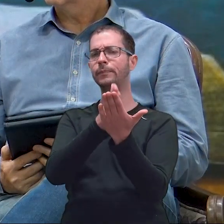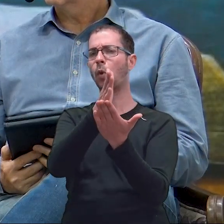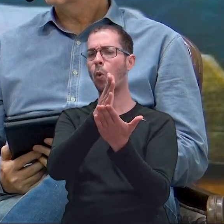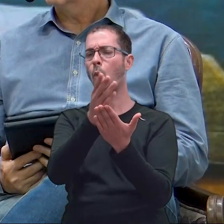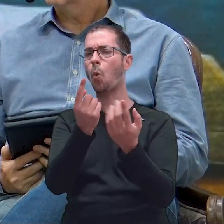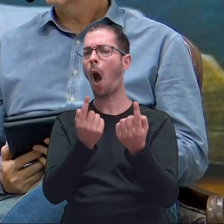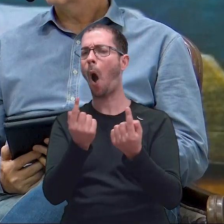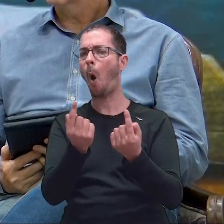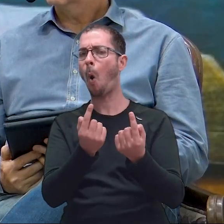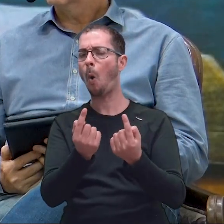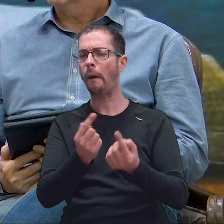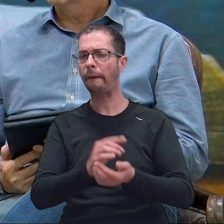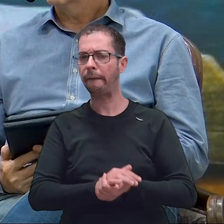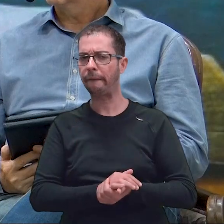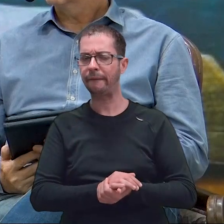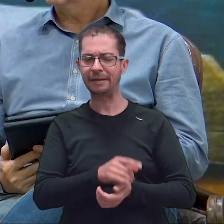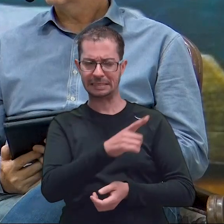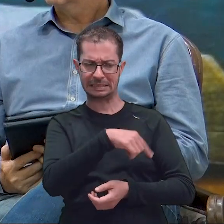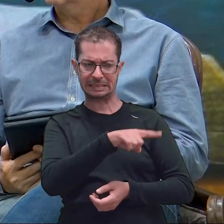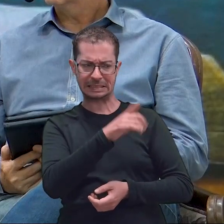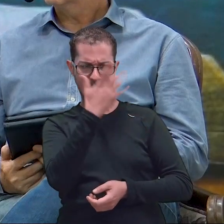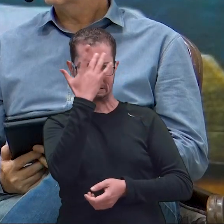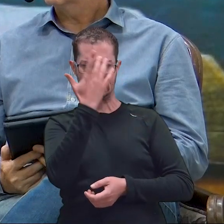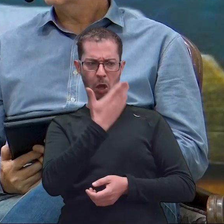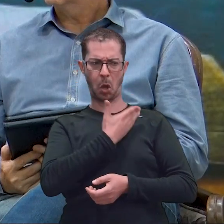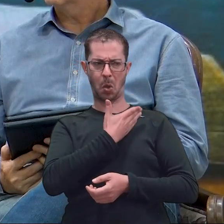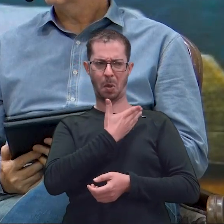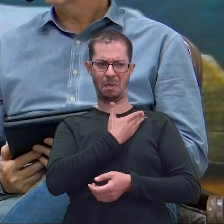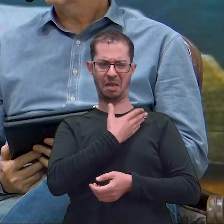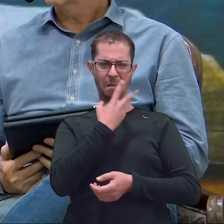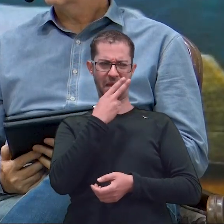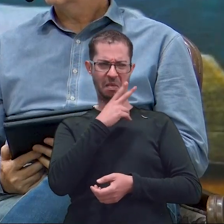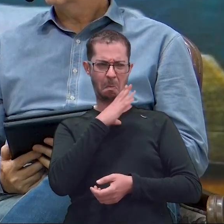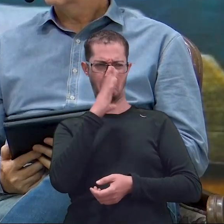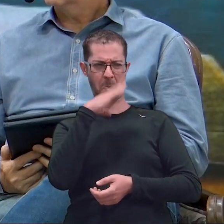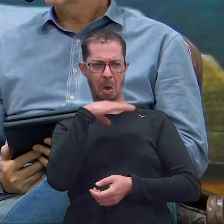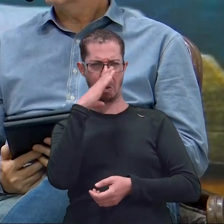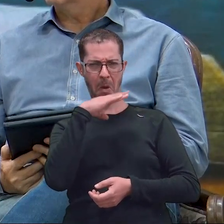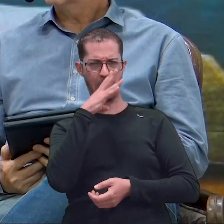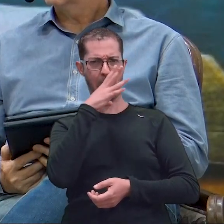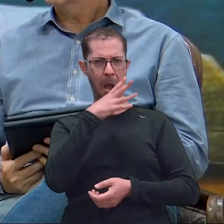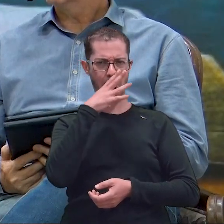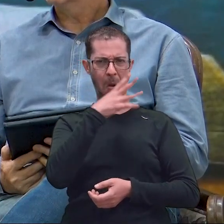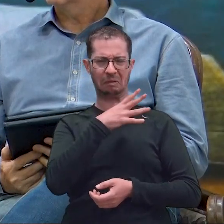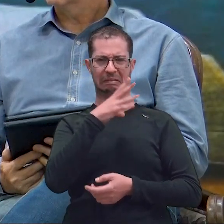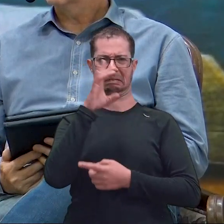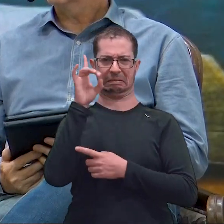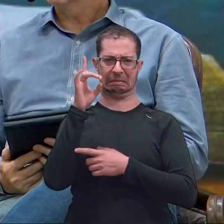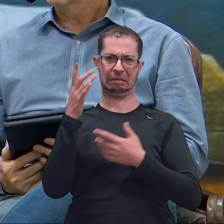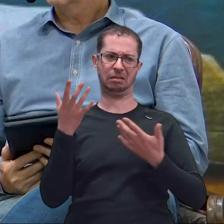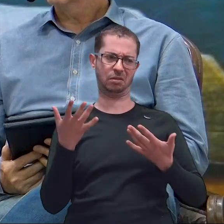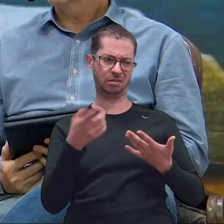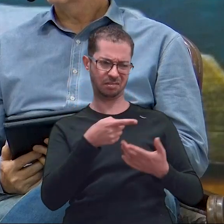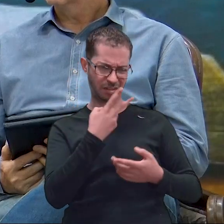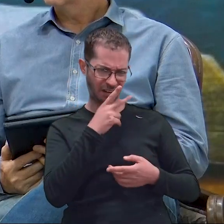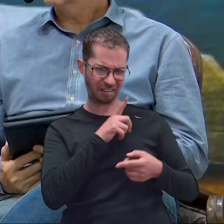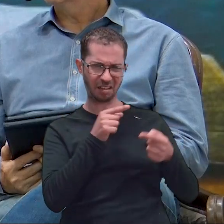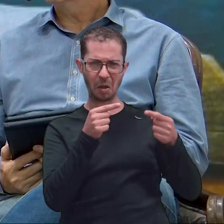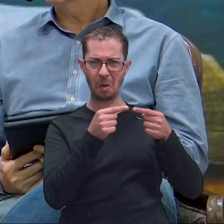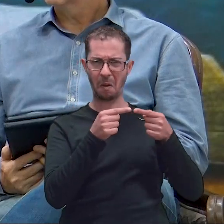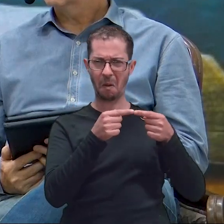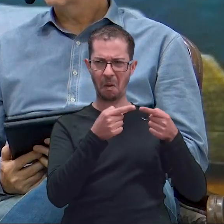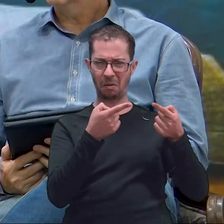Será que essa pessoa que eu tenho caminhada, ela não é hostil a Deus? Eu já apresento o Evangelho para ela, eu falo, mas ela é contrária. Nós temos que